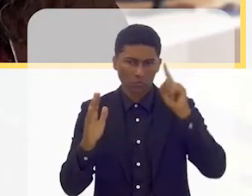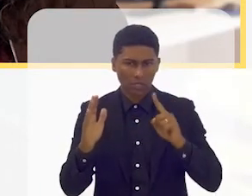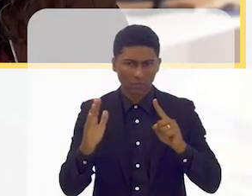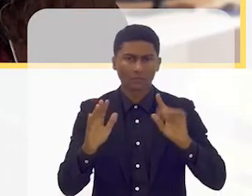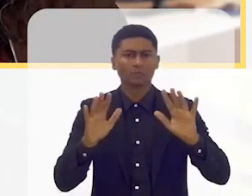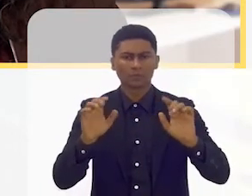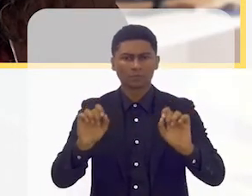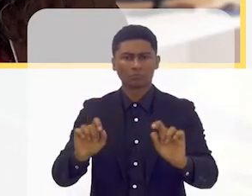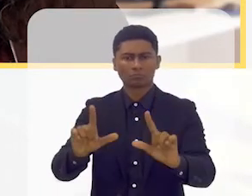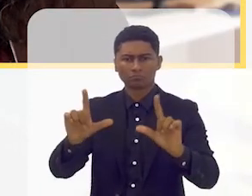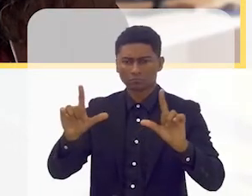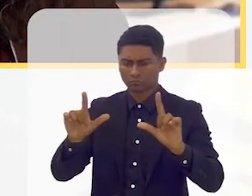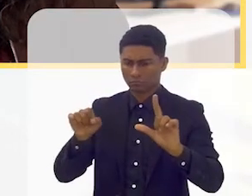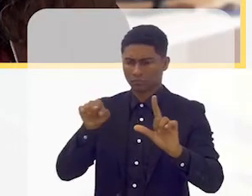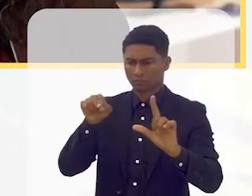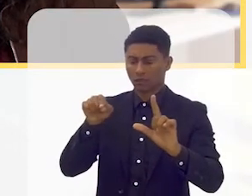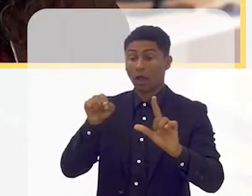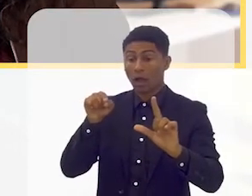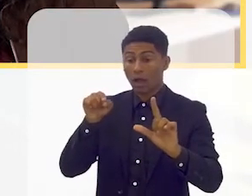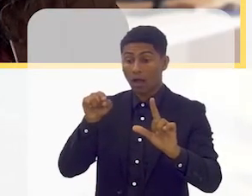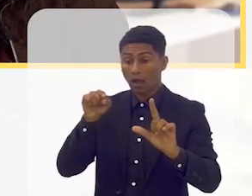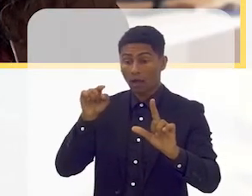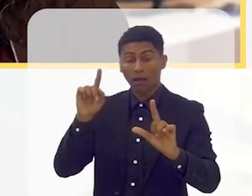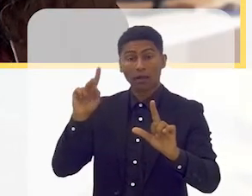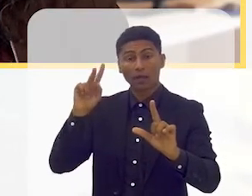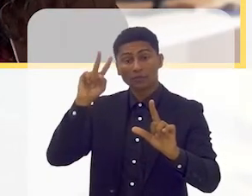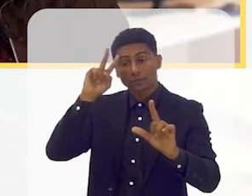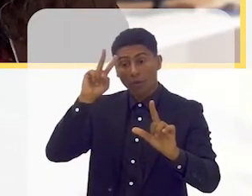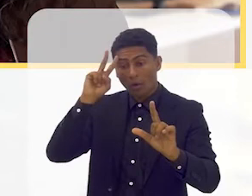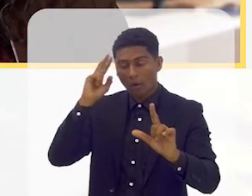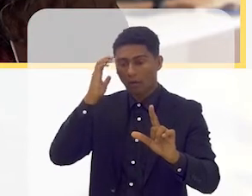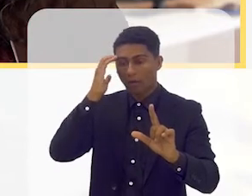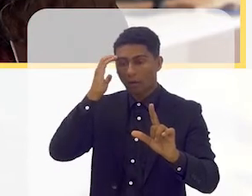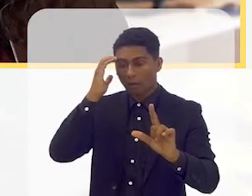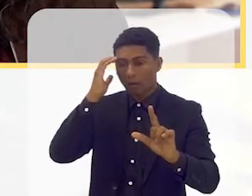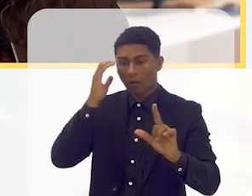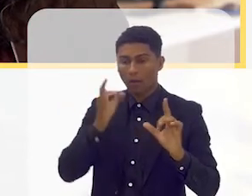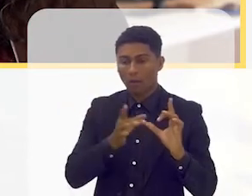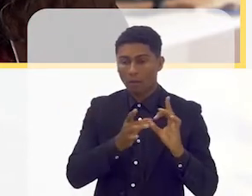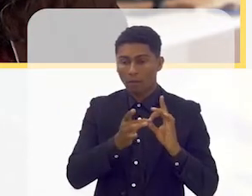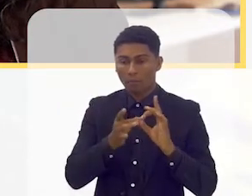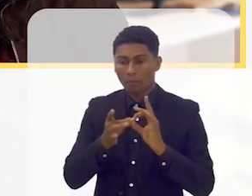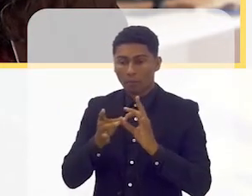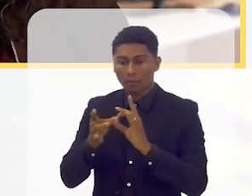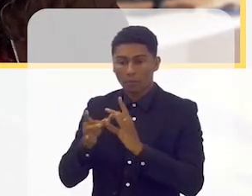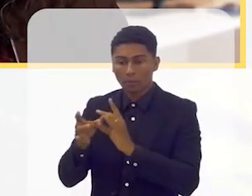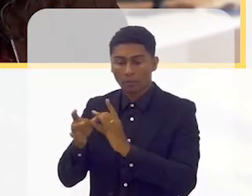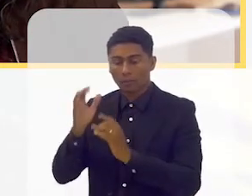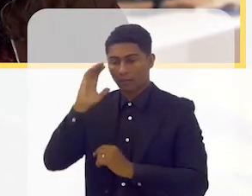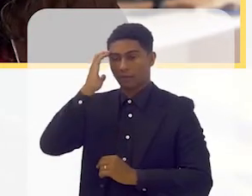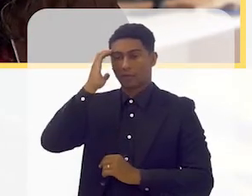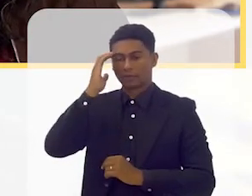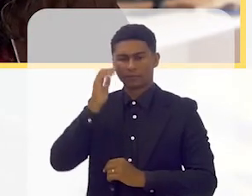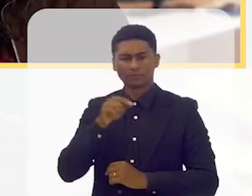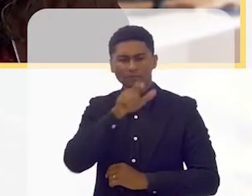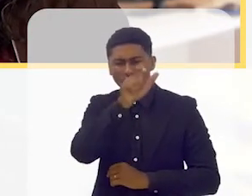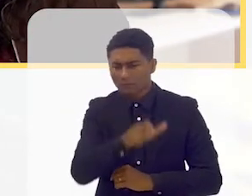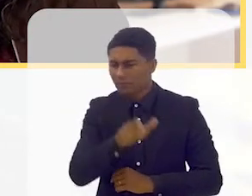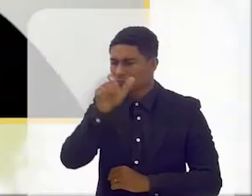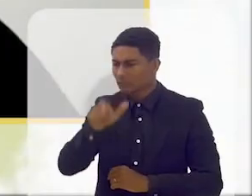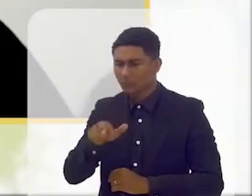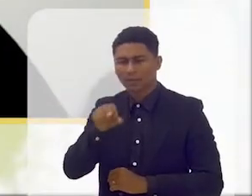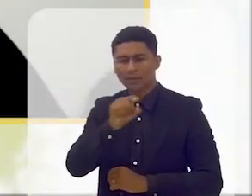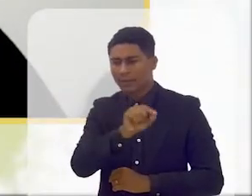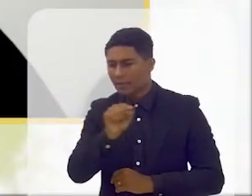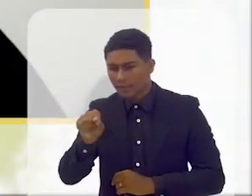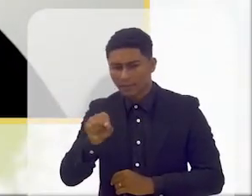consegue olhar para as imagens e entender a história. há muitas crianças que interpretar a história, perceber quem são as personagens,